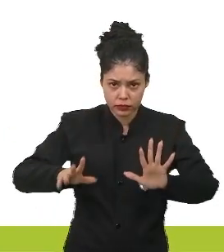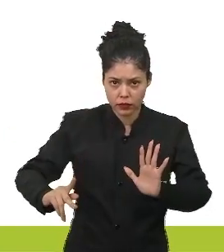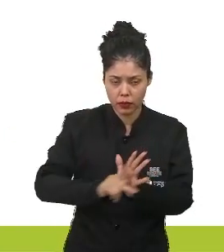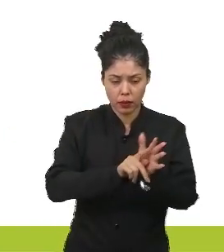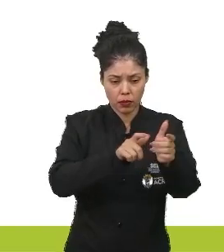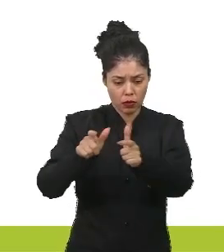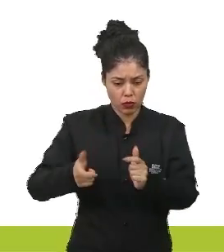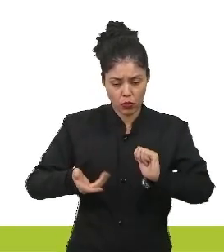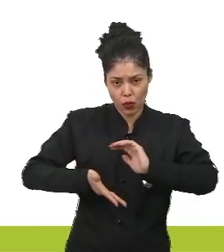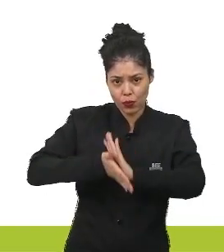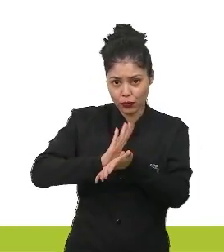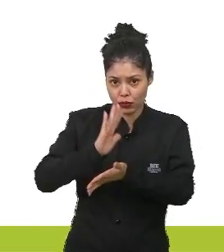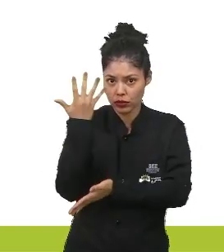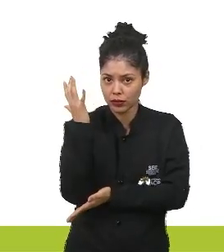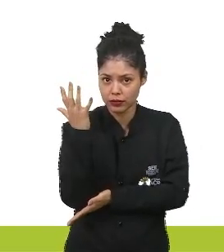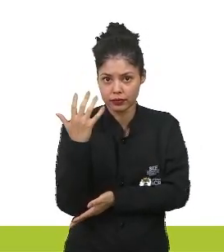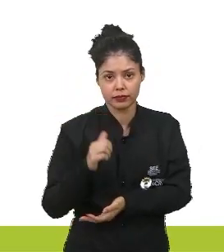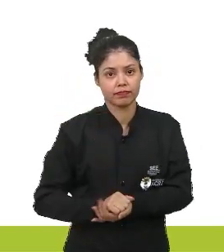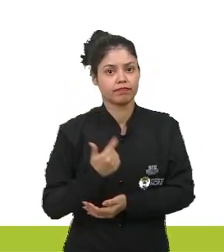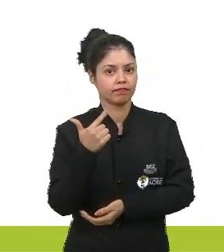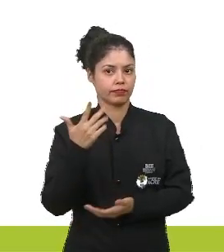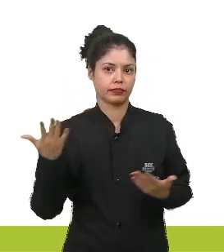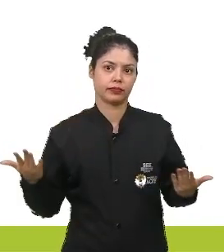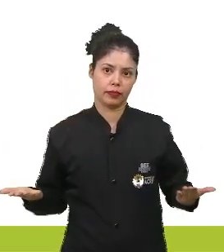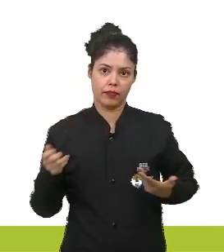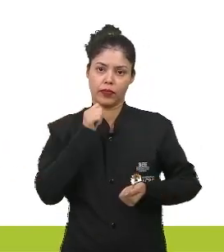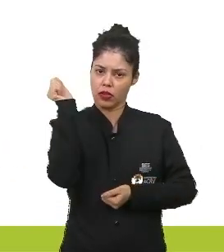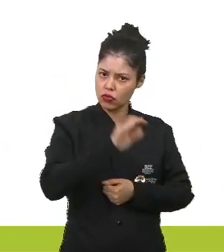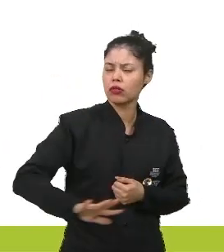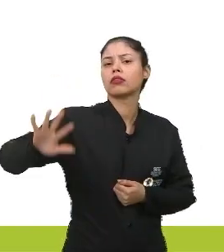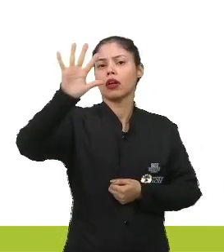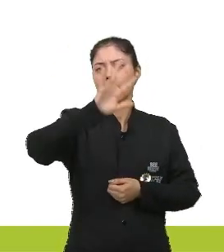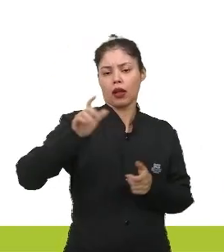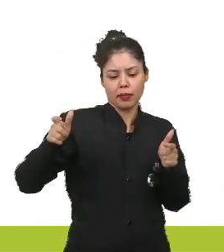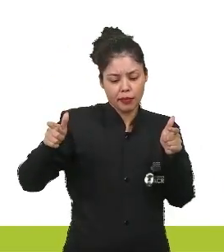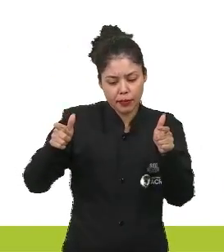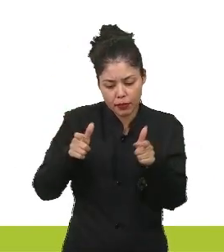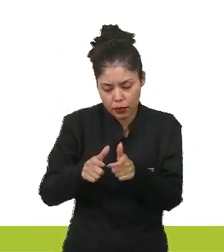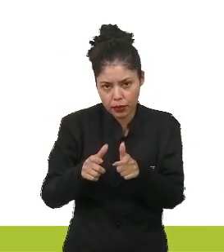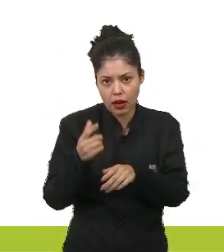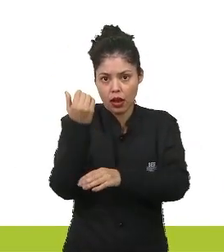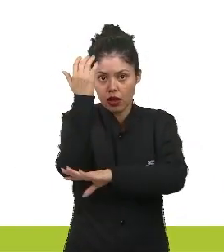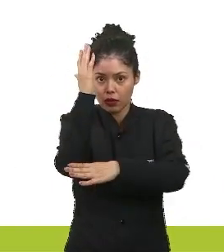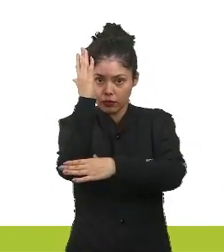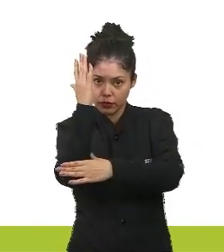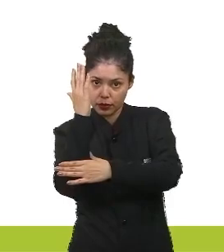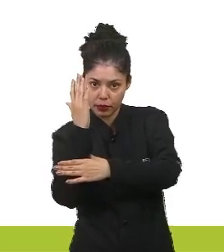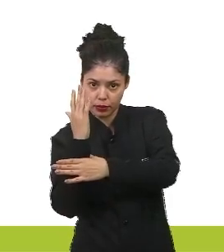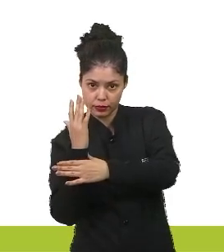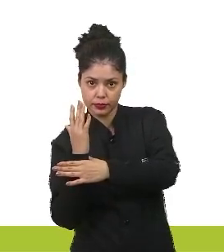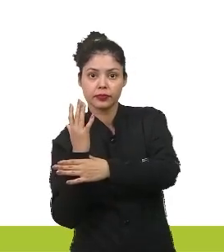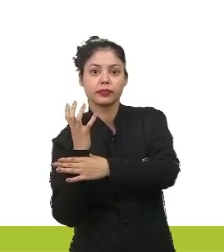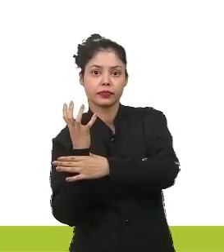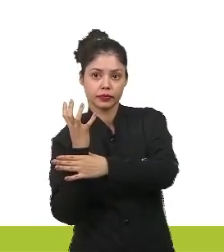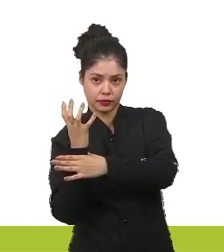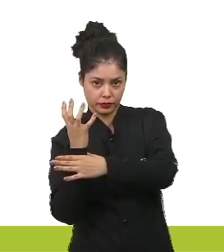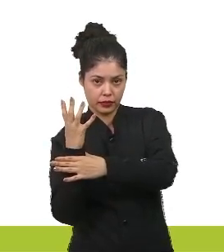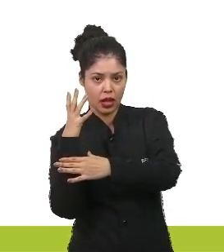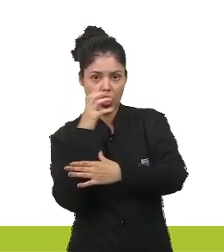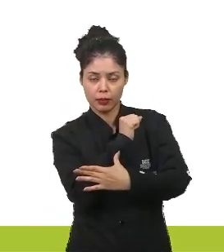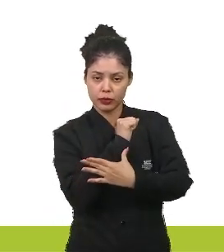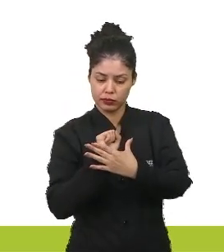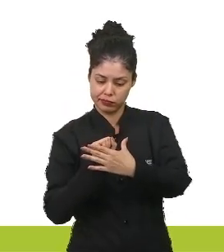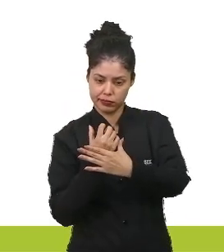uma área desprovida de vegetação. Em geral, tem pequeno porte, essas plantas pioneiras, e crescem muito